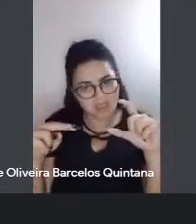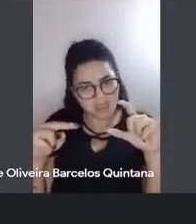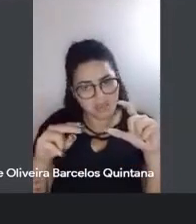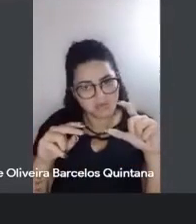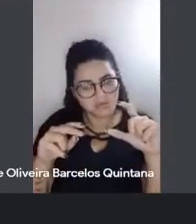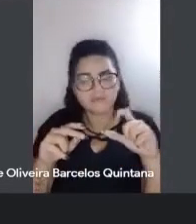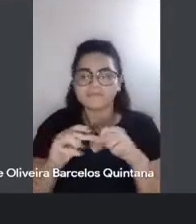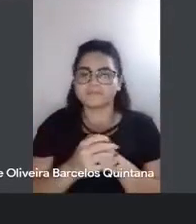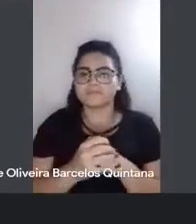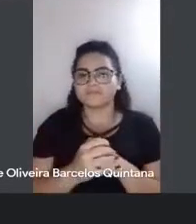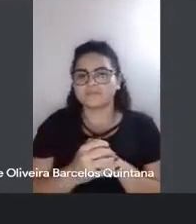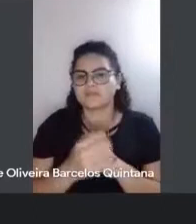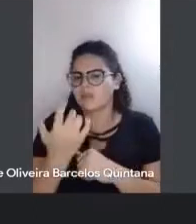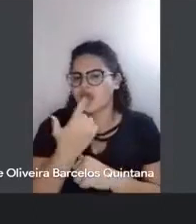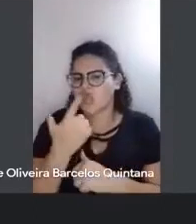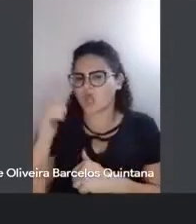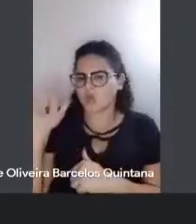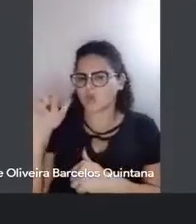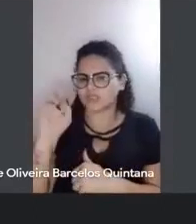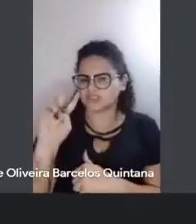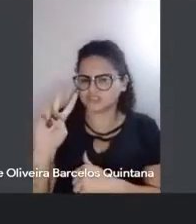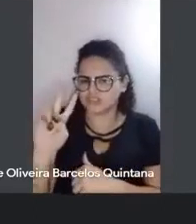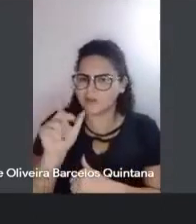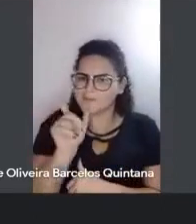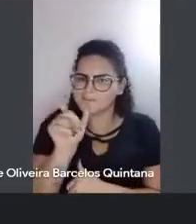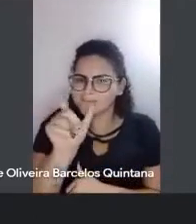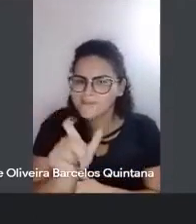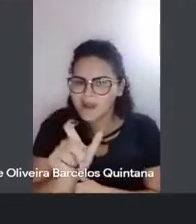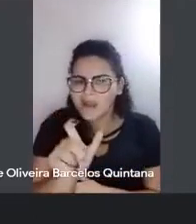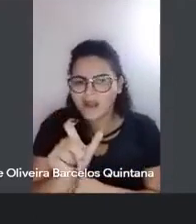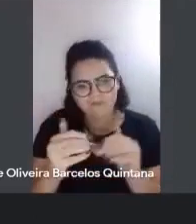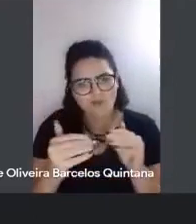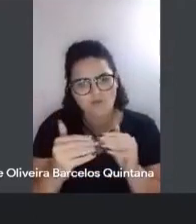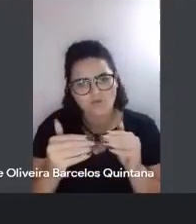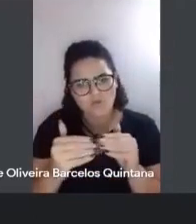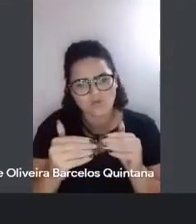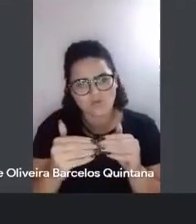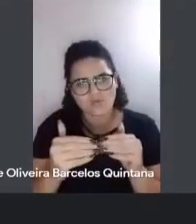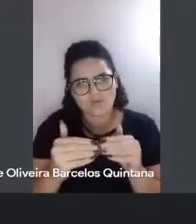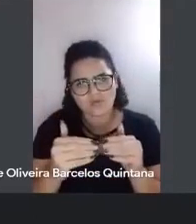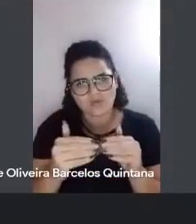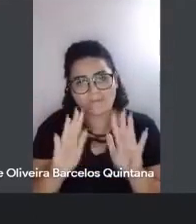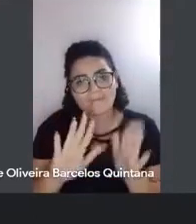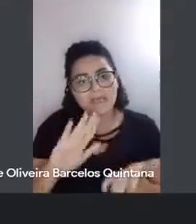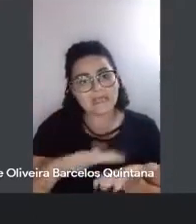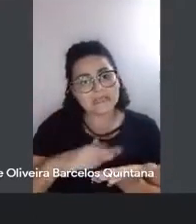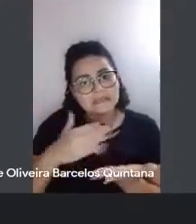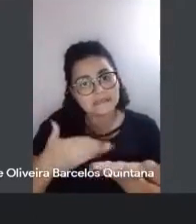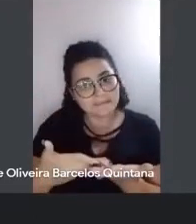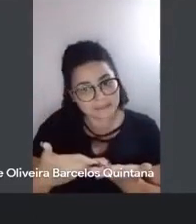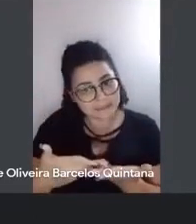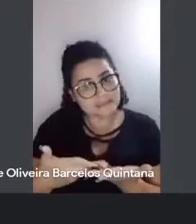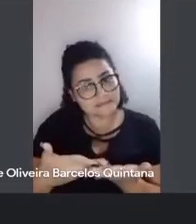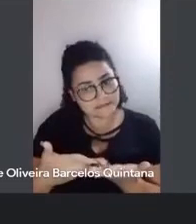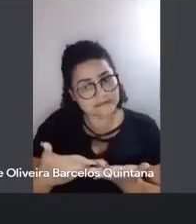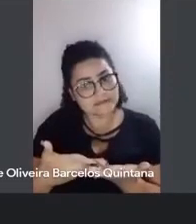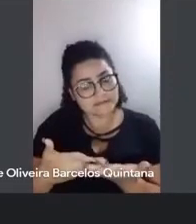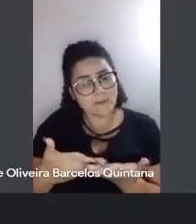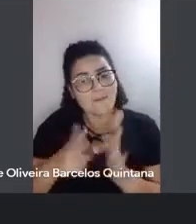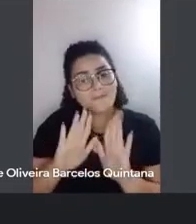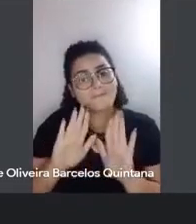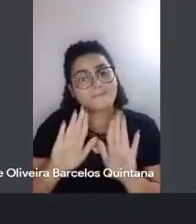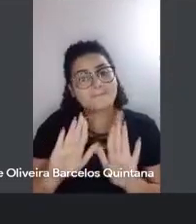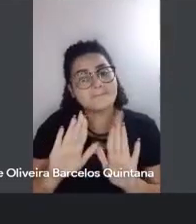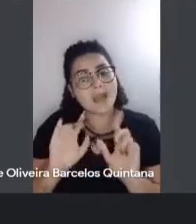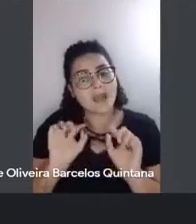é outra coisa, você lê a palavra, eu concordo com ela, gente está fazendo aqui interpretações, mas é, tem essa,